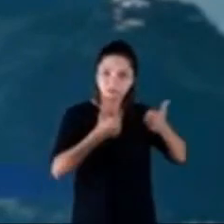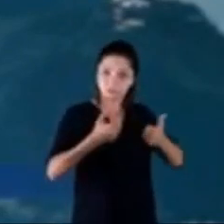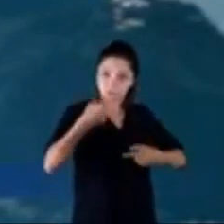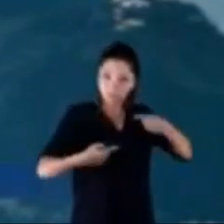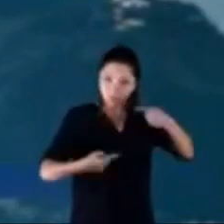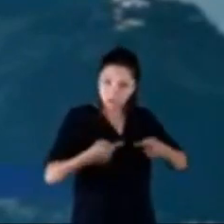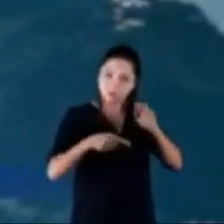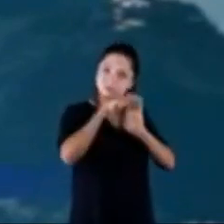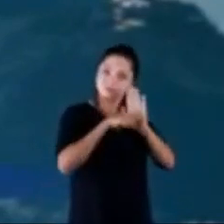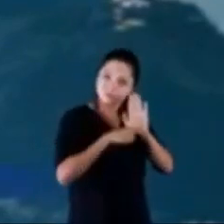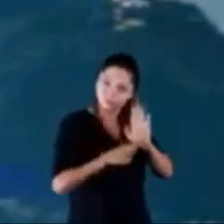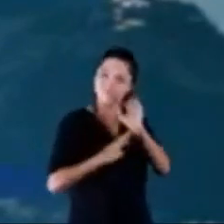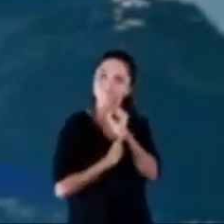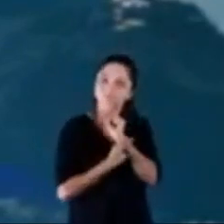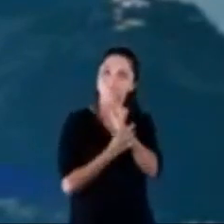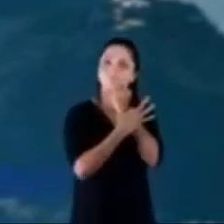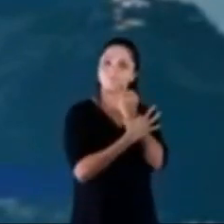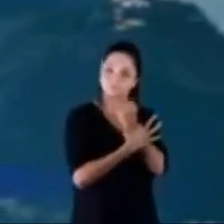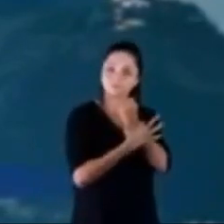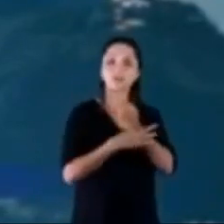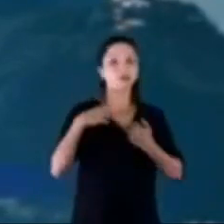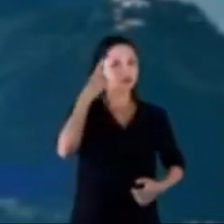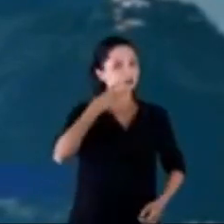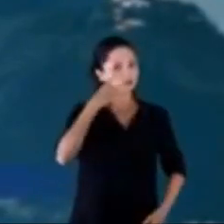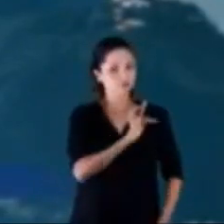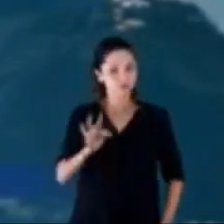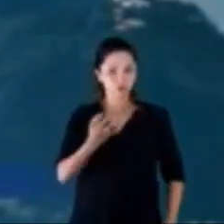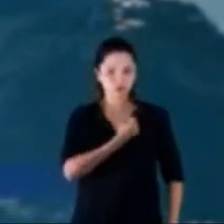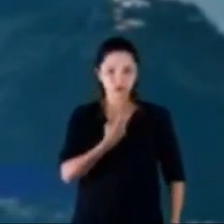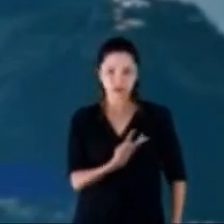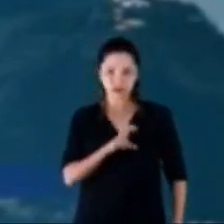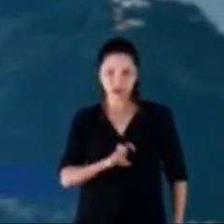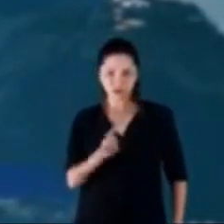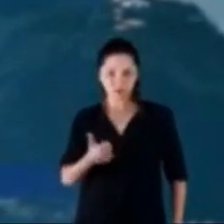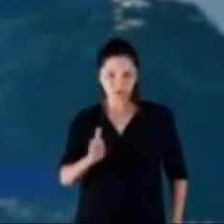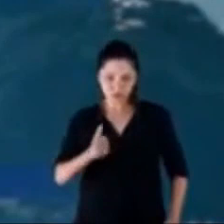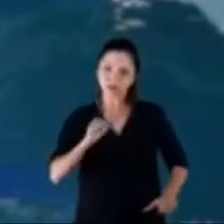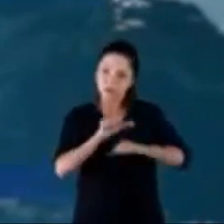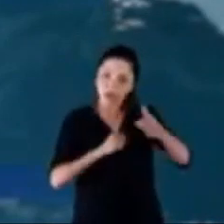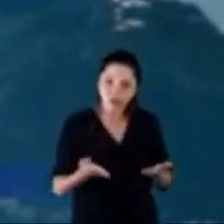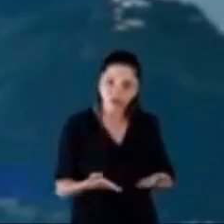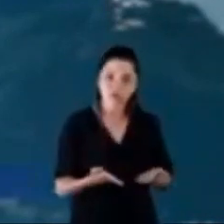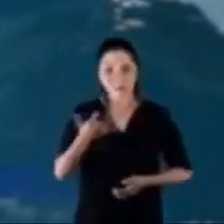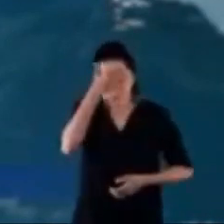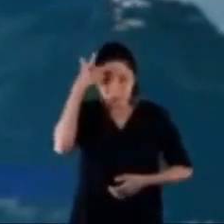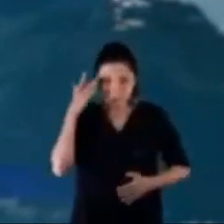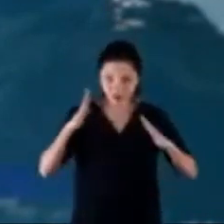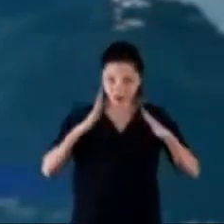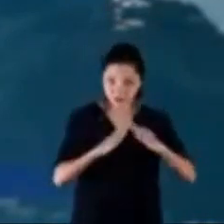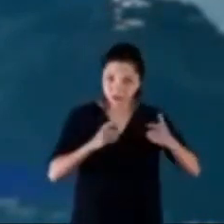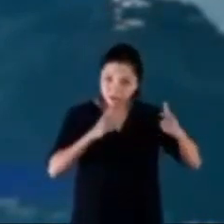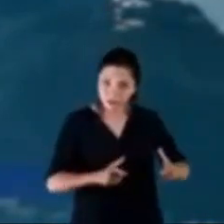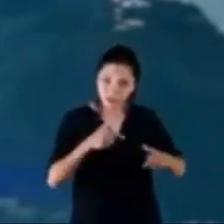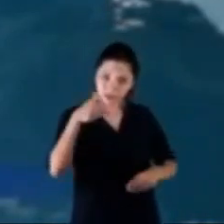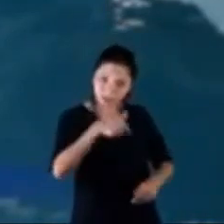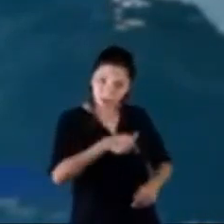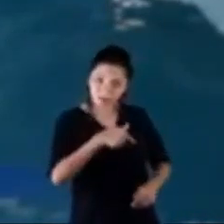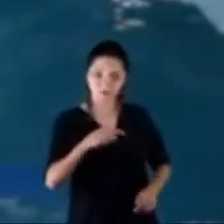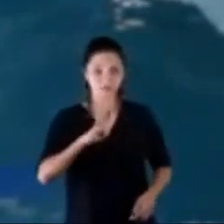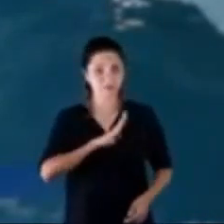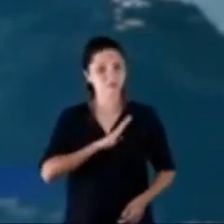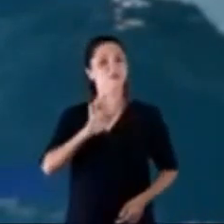fazer uma política séria para a segurança. Eu sou Rodrigo Borges, deputado federal, 4511. A mudança é agora. Moradores de queimados,